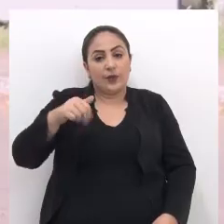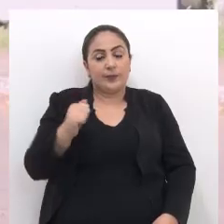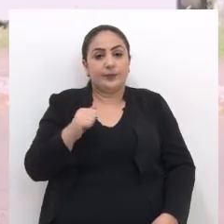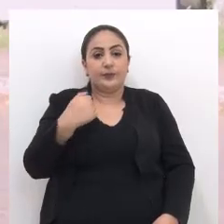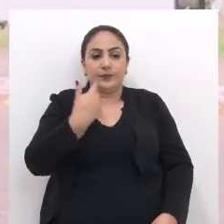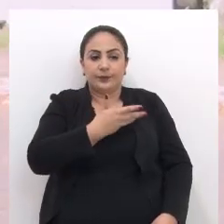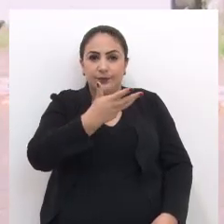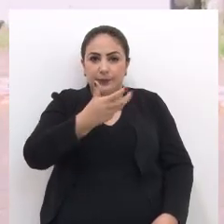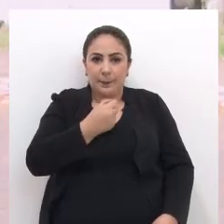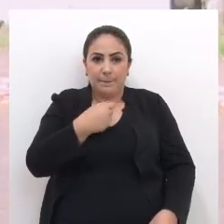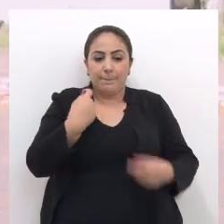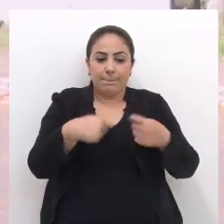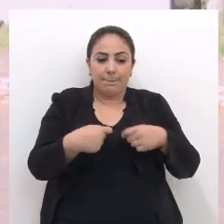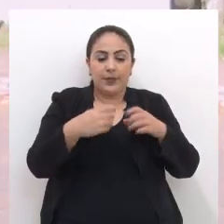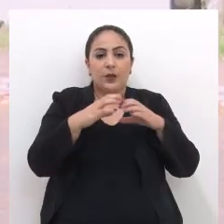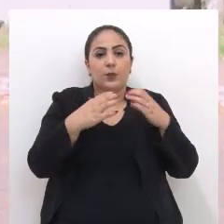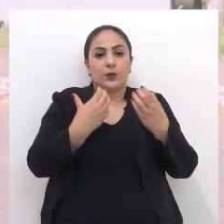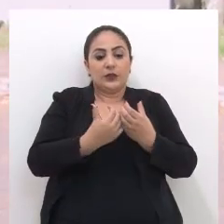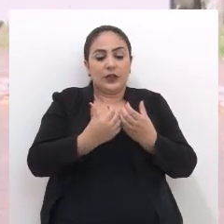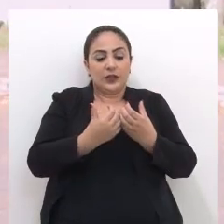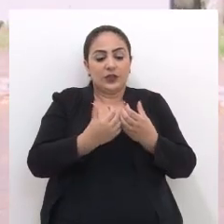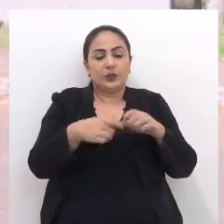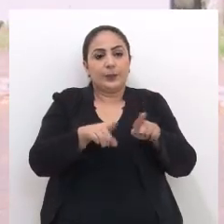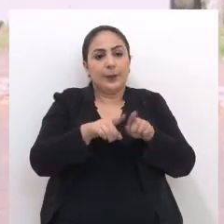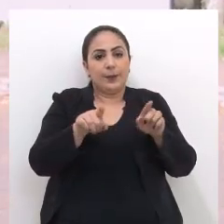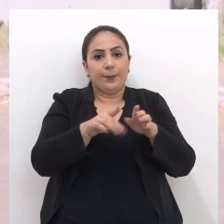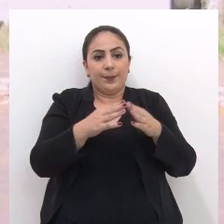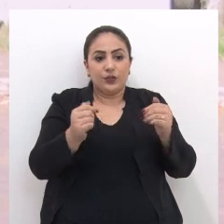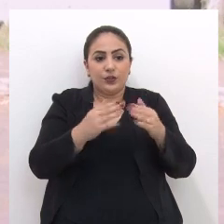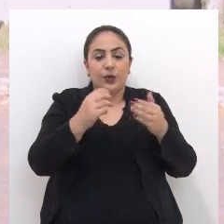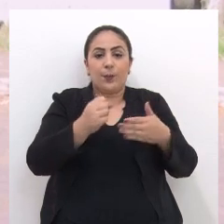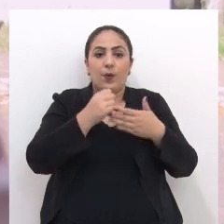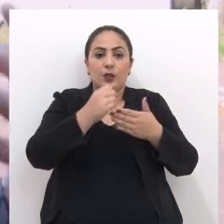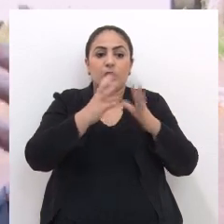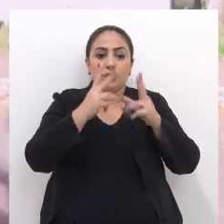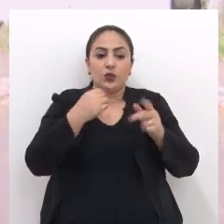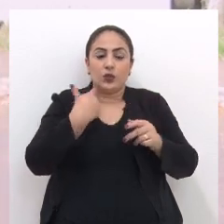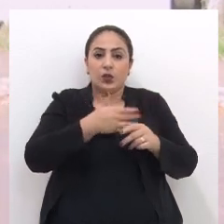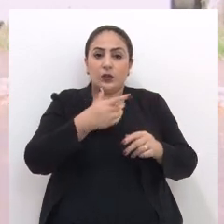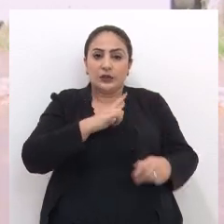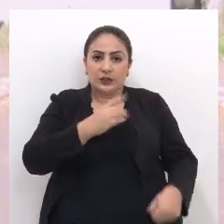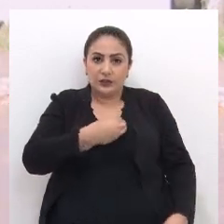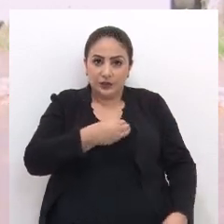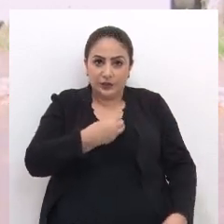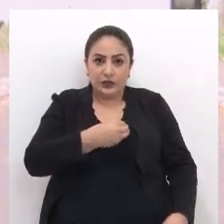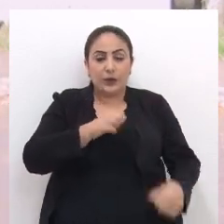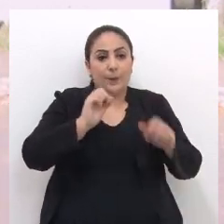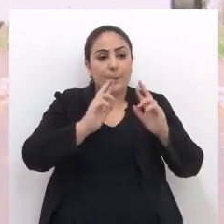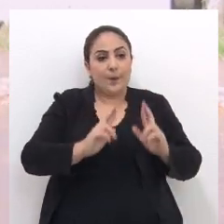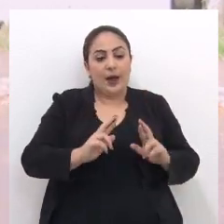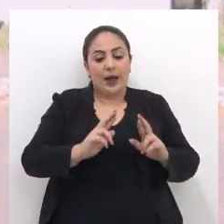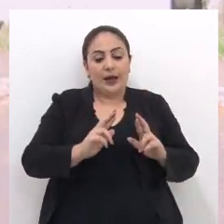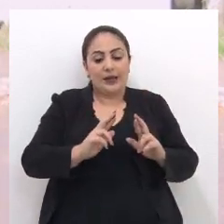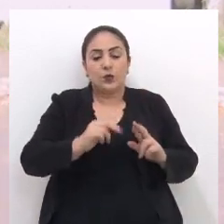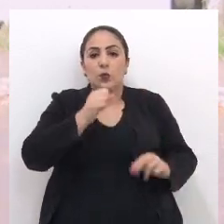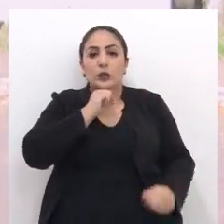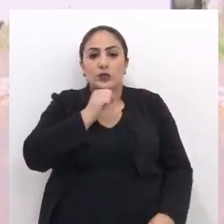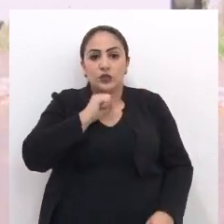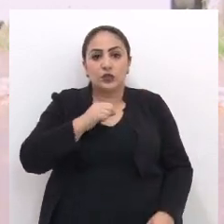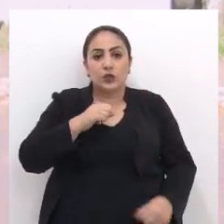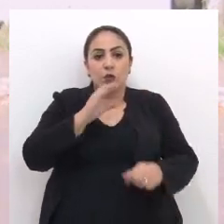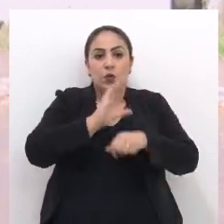Nós recebemos a demanda da comunidade do Primeiro Centenário pedindo o auxílio e o apoio porque nós estamos aqui numa área do antigo curso